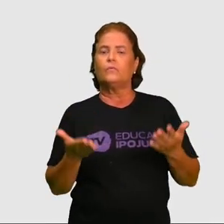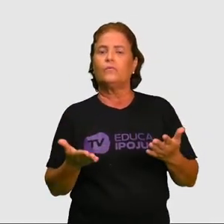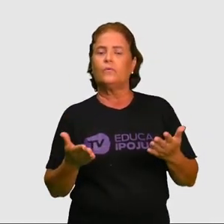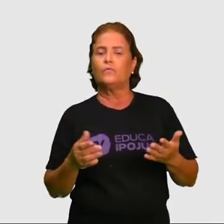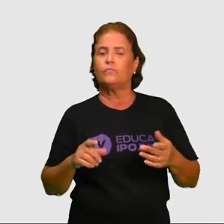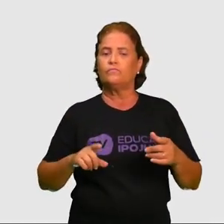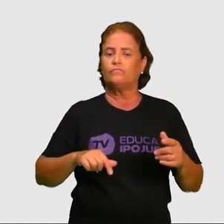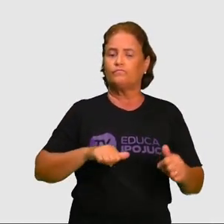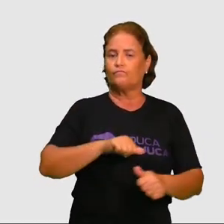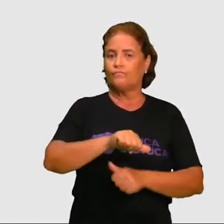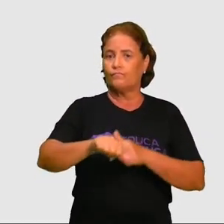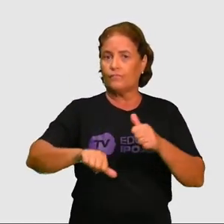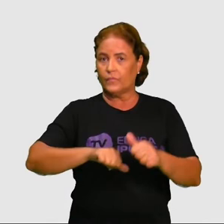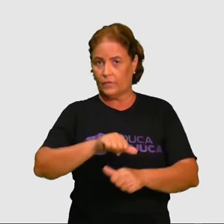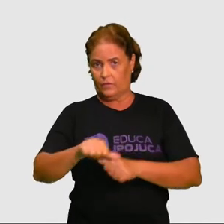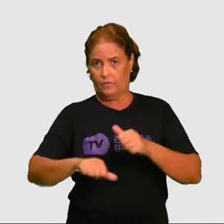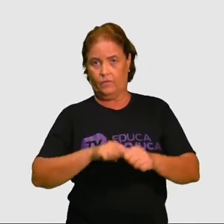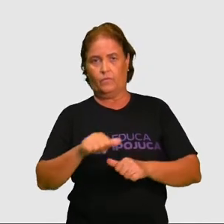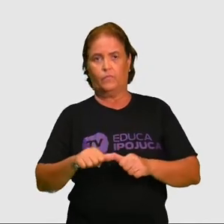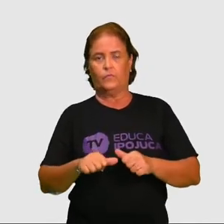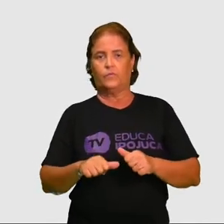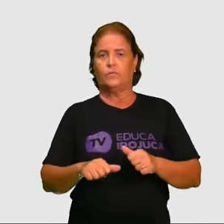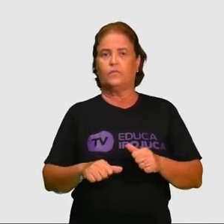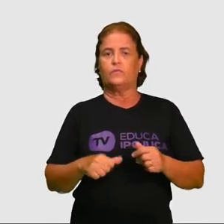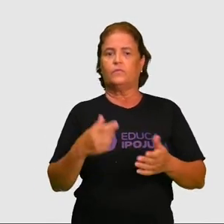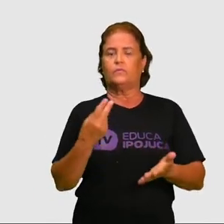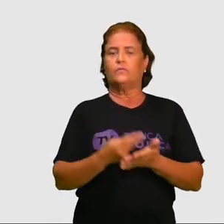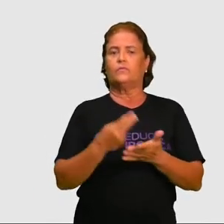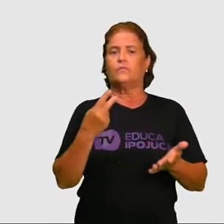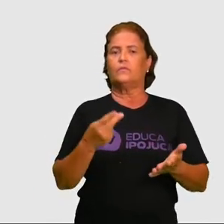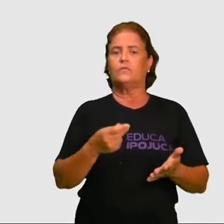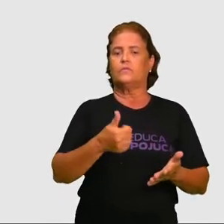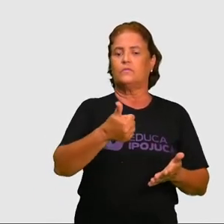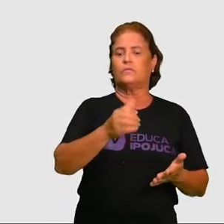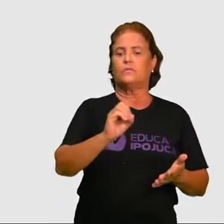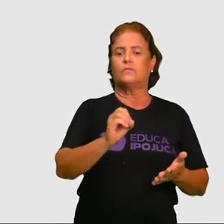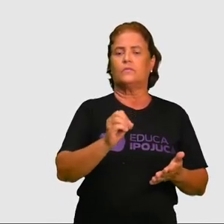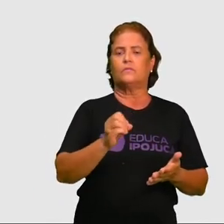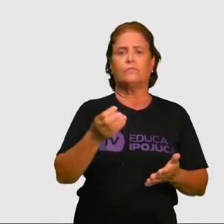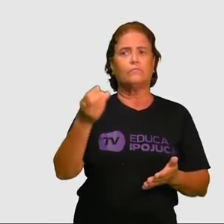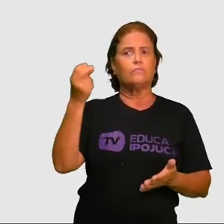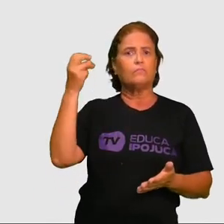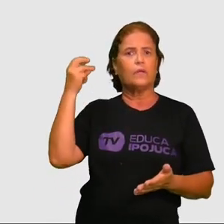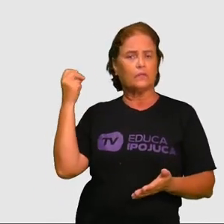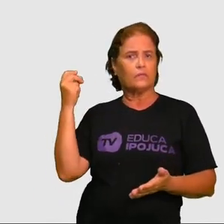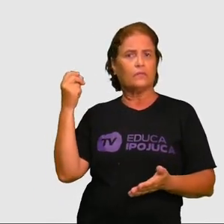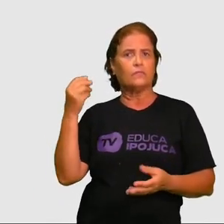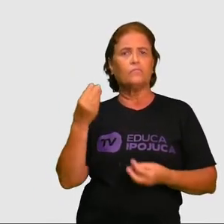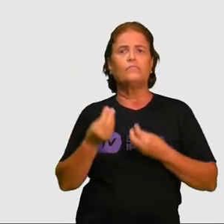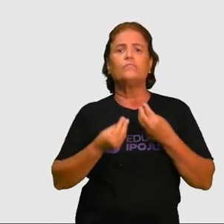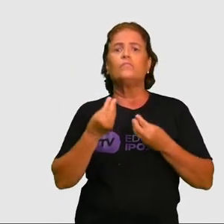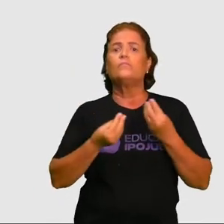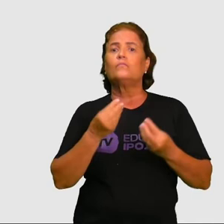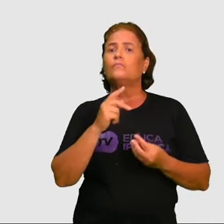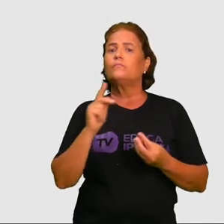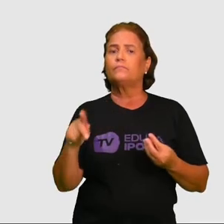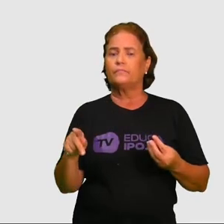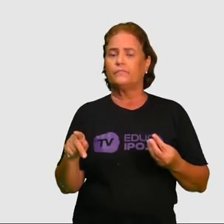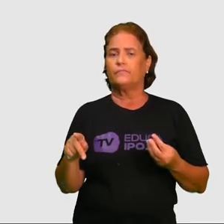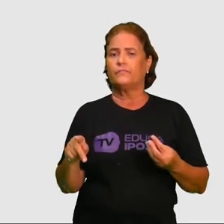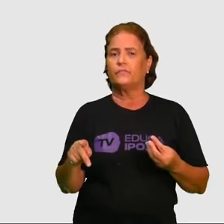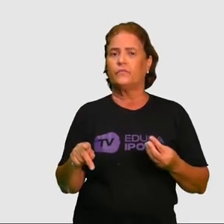paisagens aconteceram nos últimos dez anos ao seu entorno? Como assim, professora? O que você visualizou de